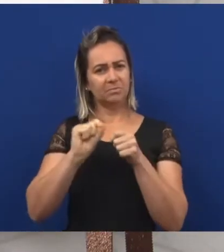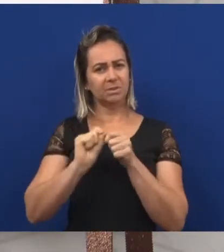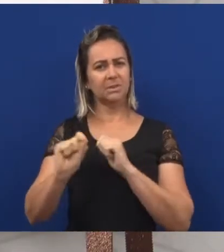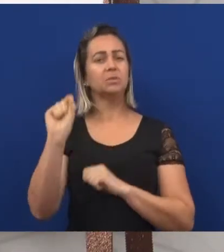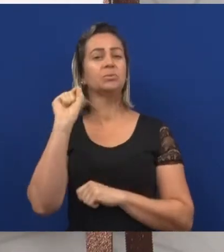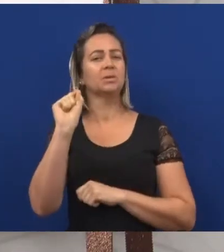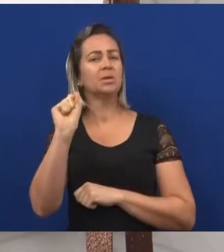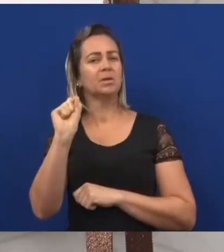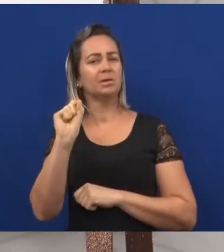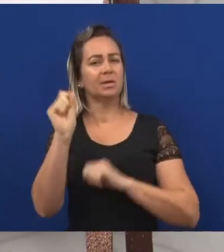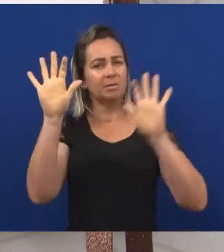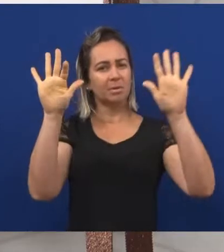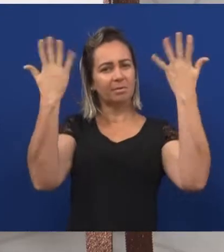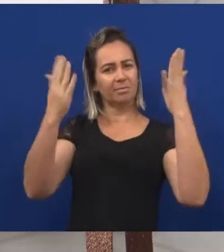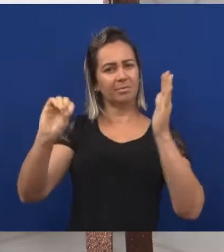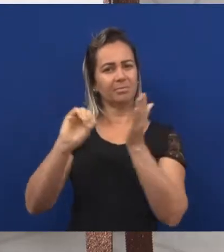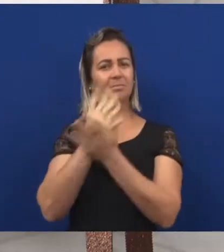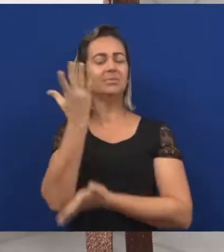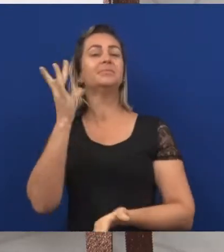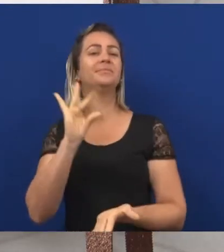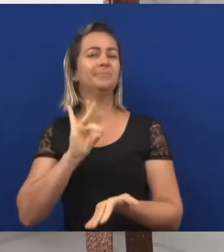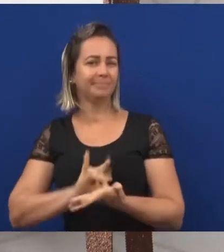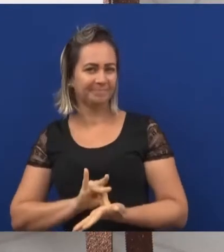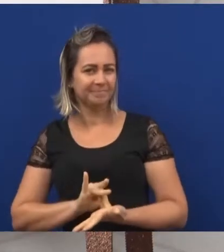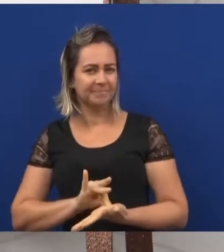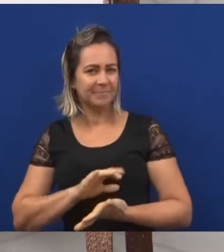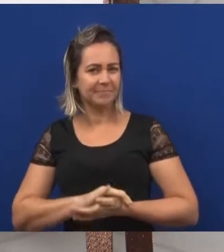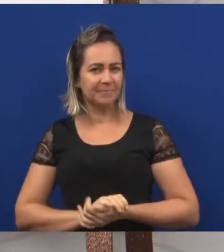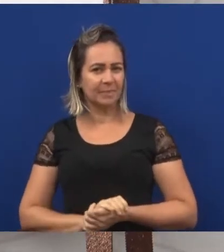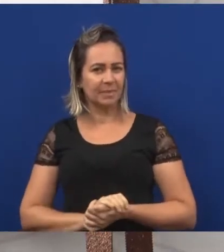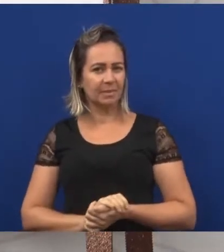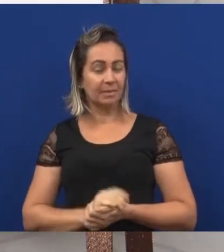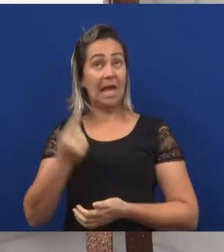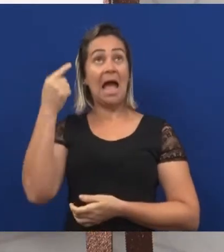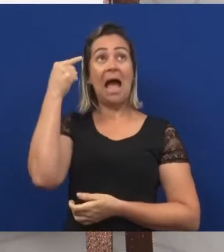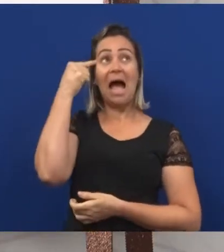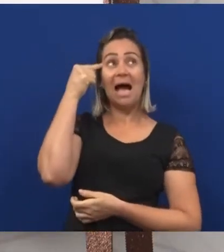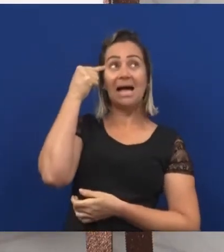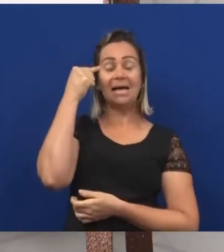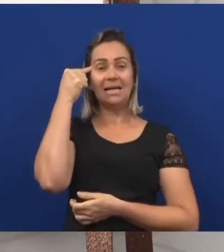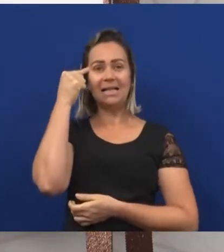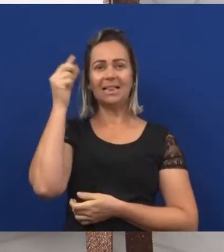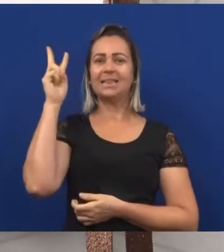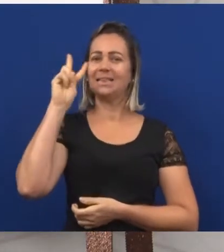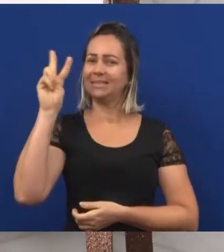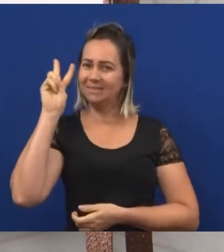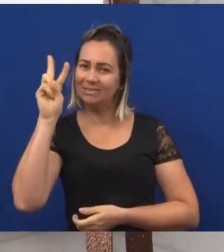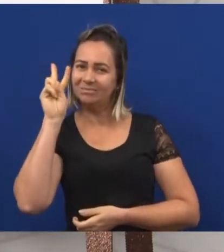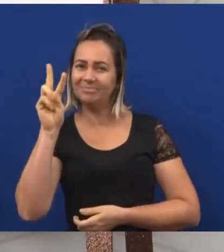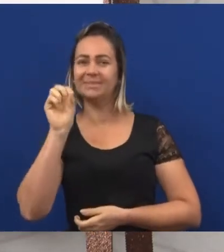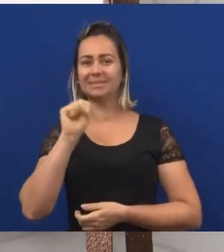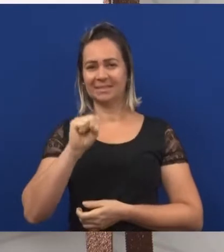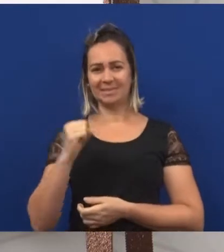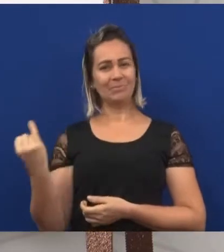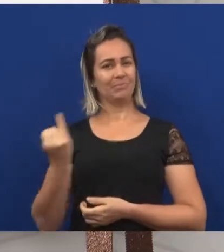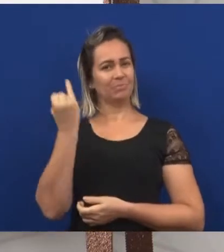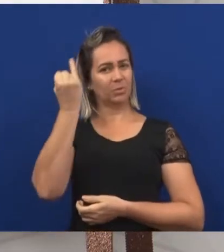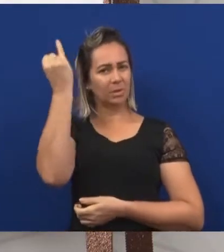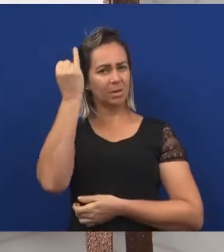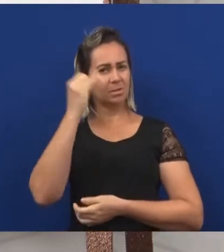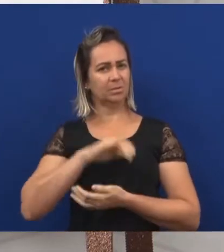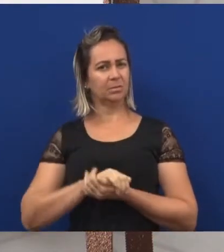festa aconteça. E ele se lembrou de uma coisa muito importante. Uma